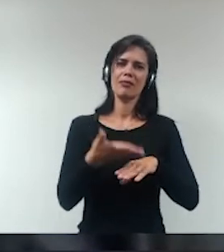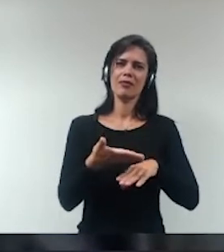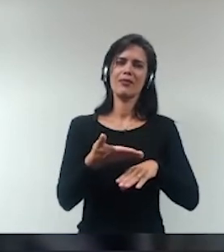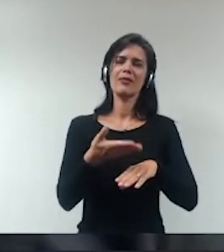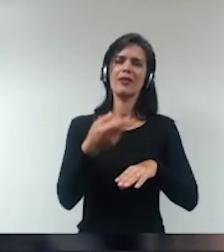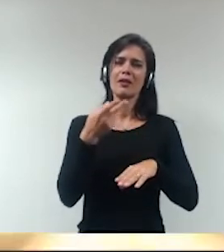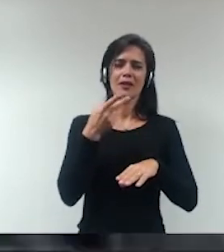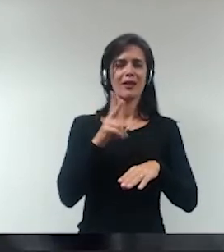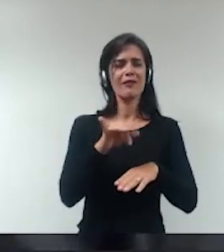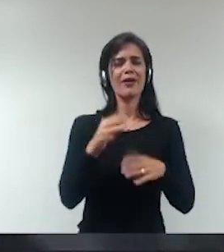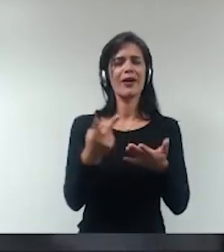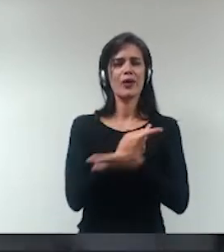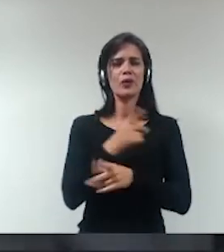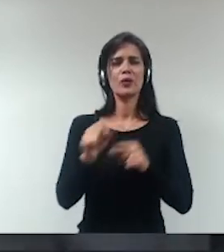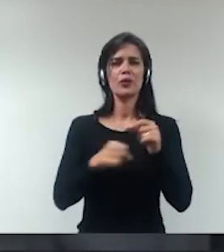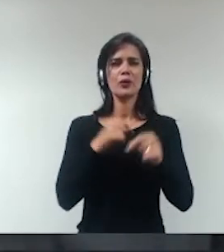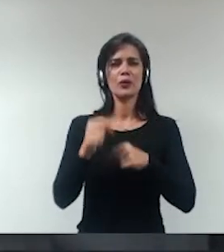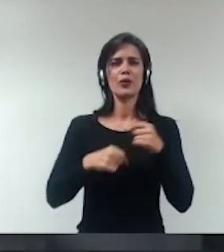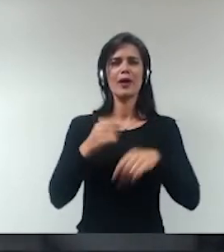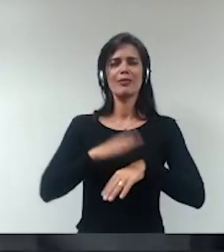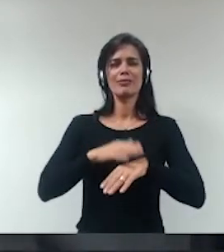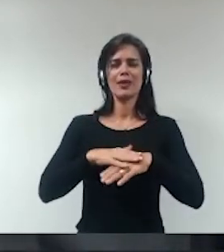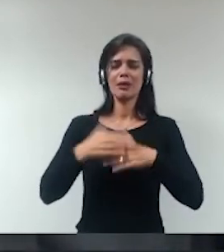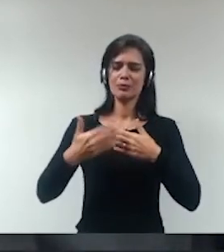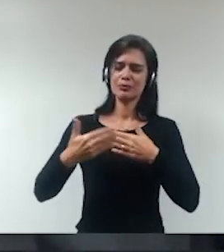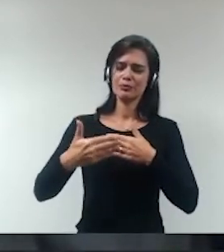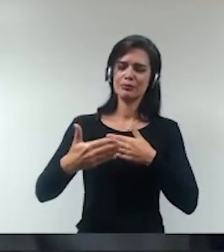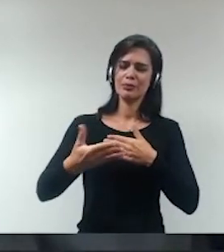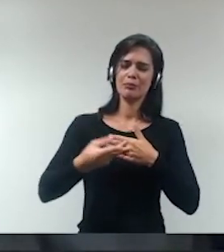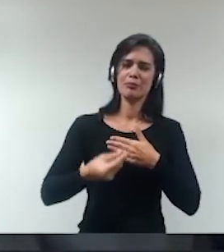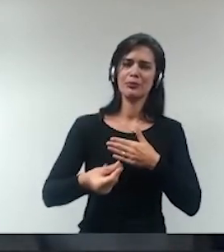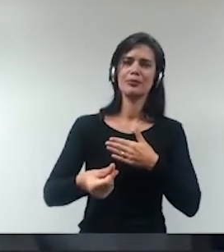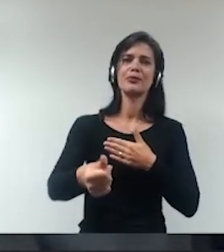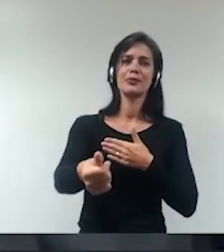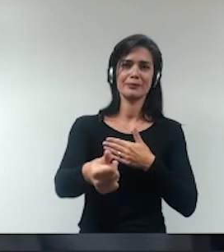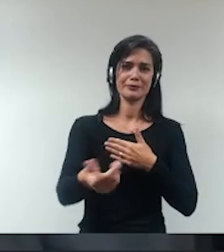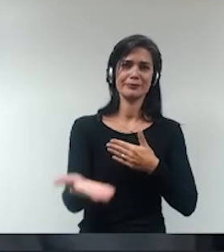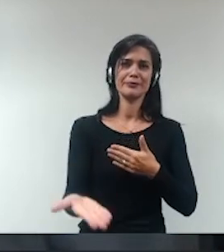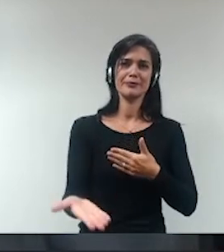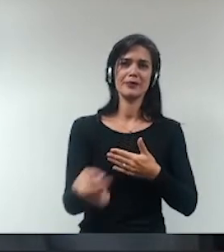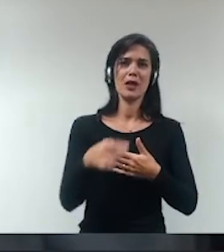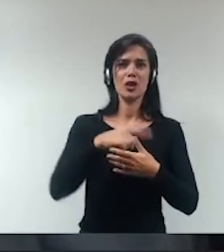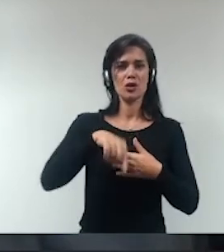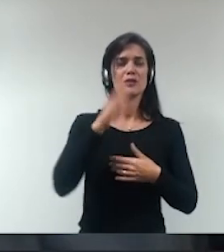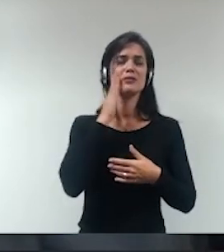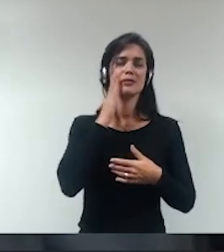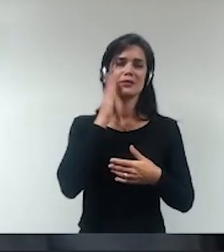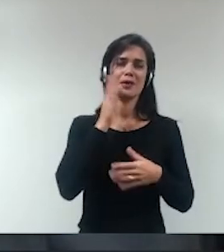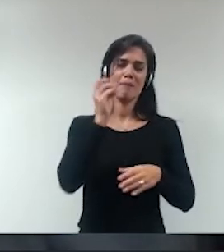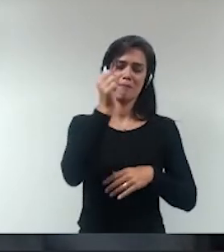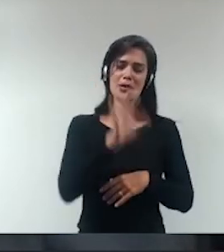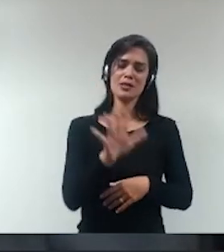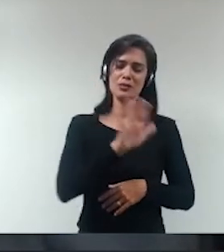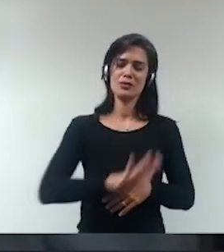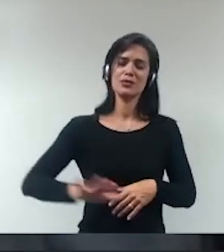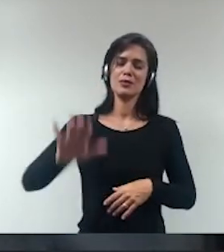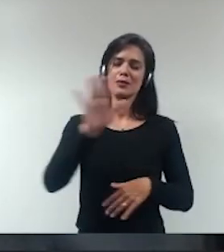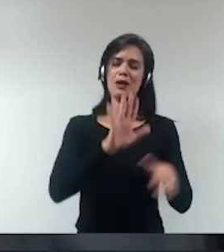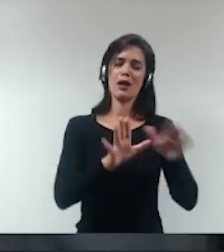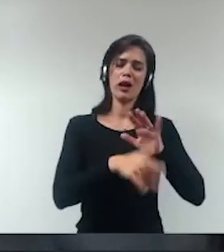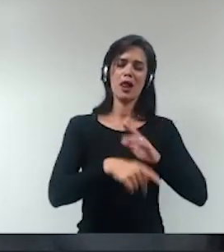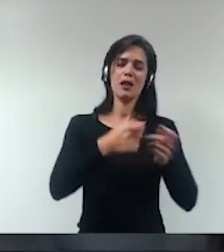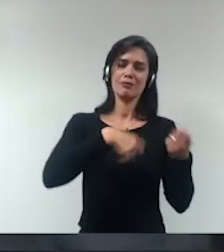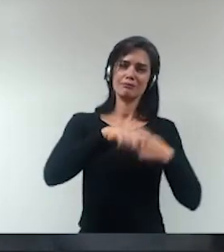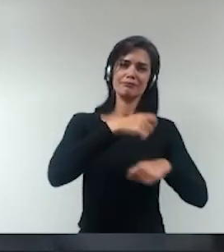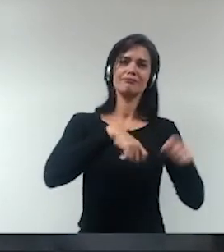imprescritibilidade acredito que dada a gravidade da corrupção no cenário nacional eu acho que o Supremo